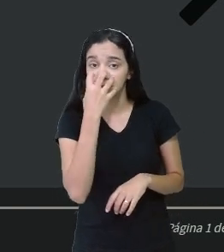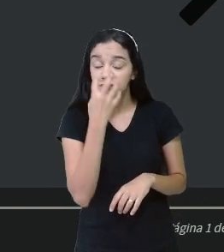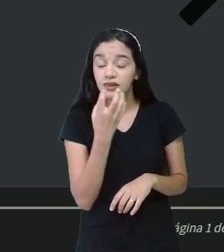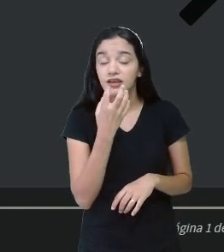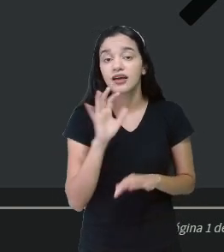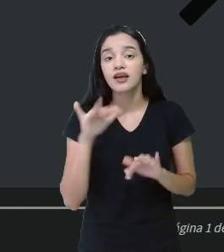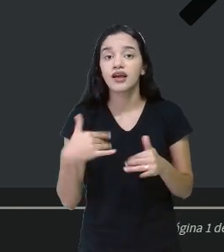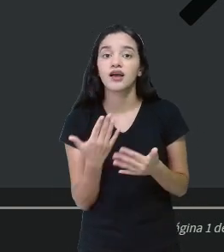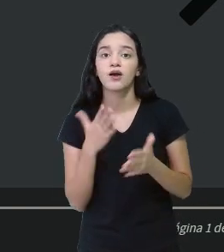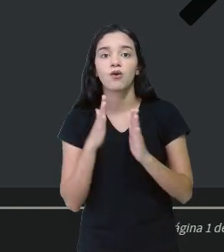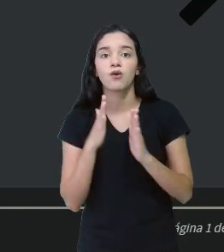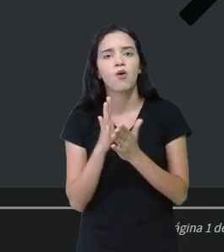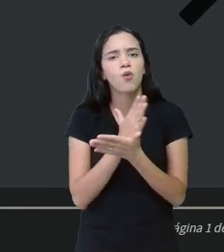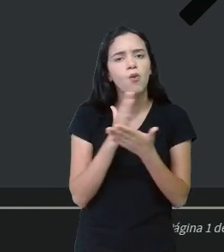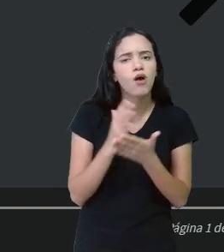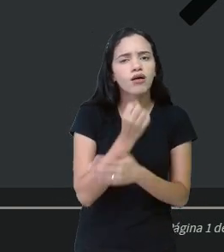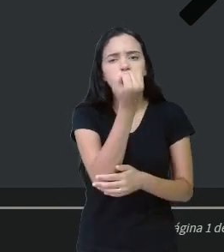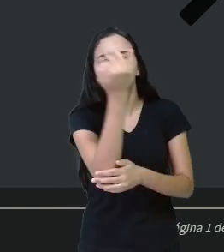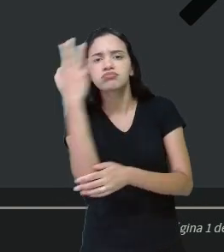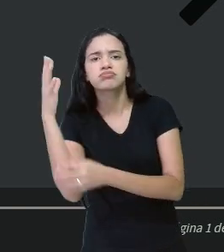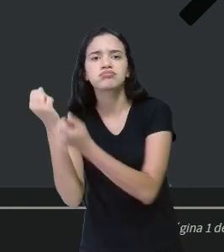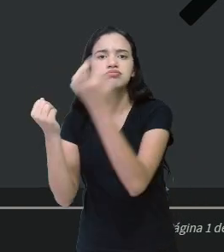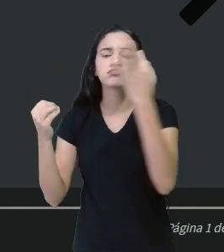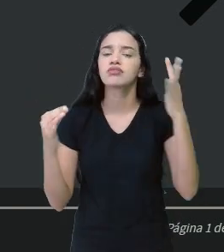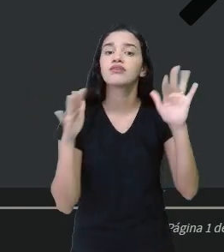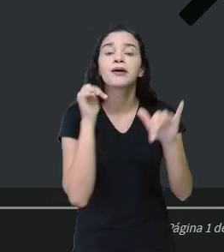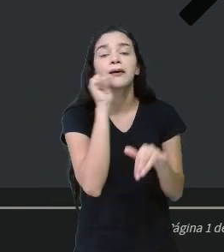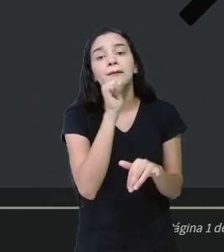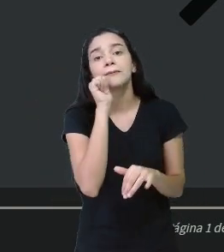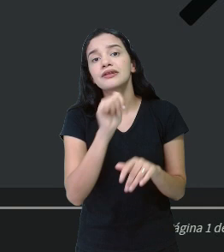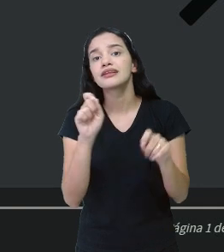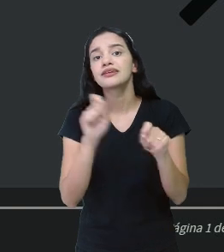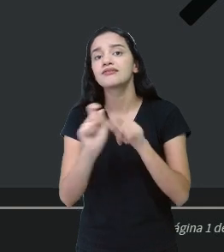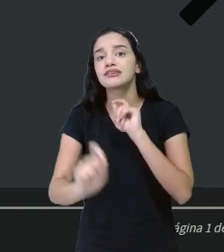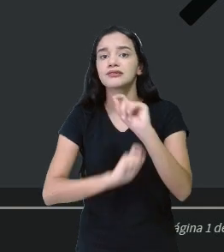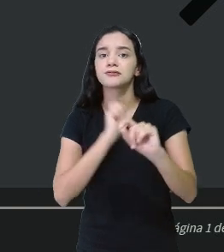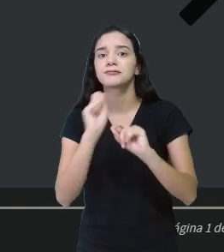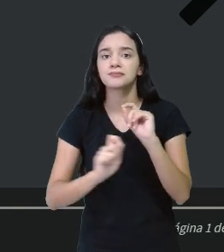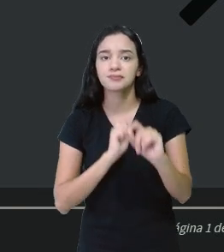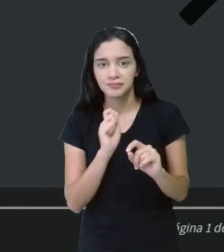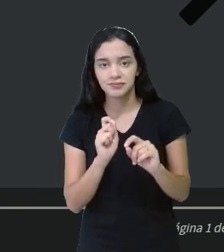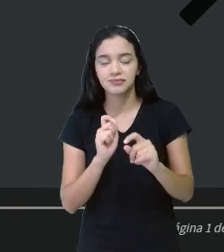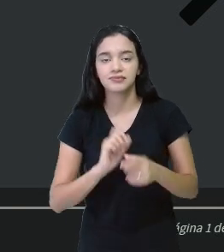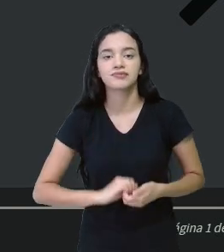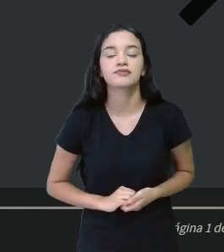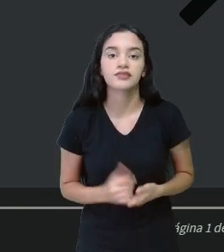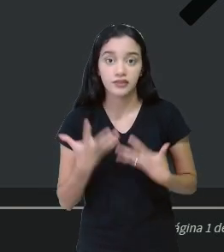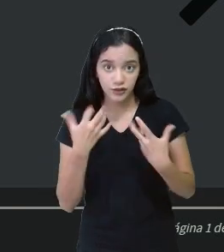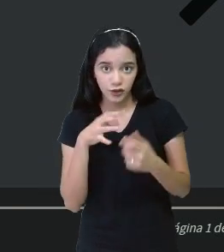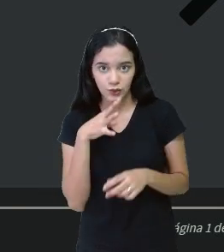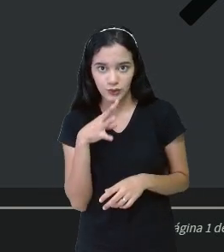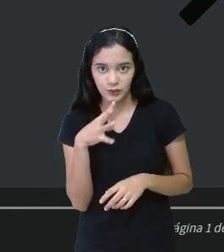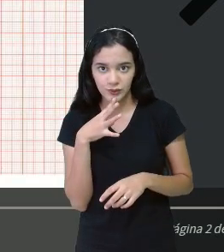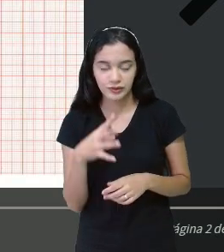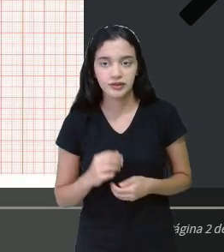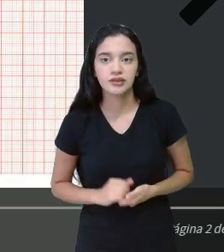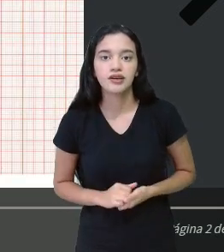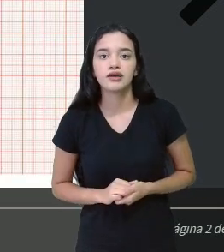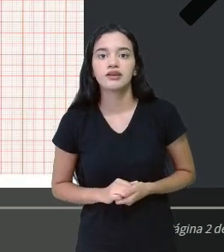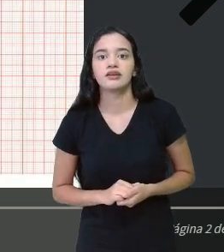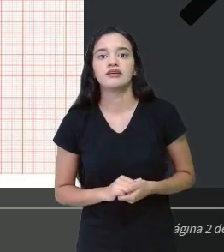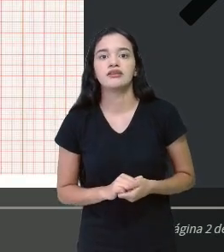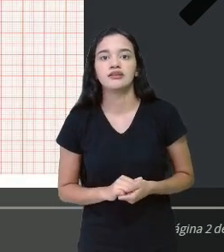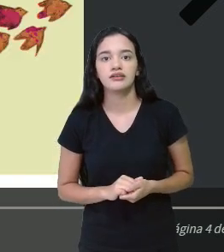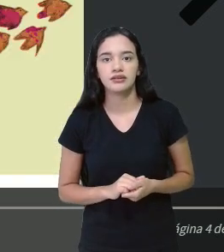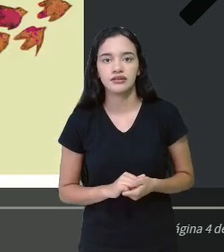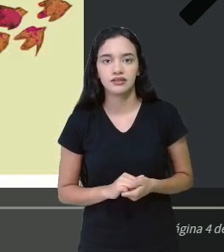algumas árvores, né? O que será que essa menina está fazendo e o que é que tem isso a ver com o barulhinho da tarde? Vamos conhecer? Vamos lá.